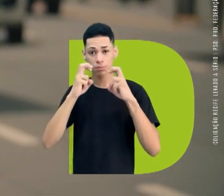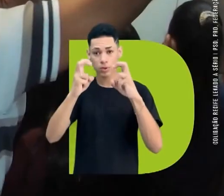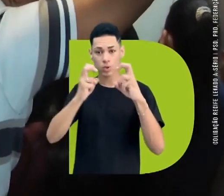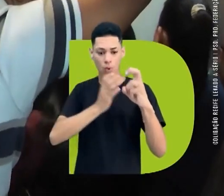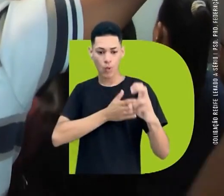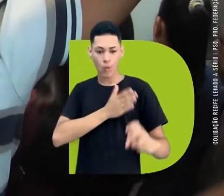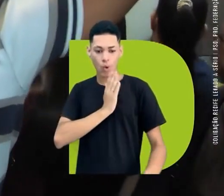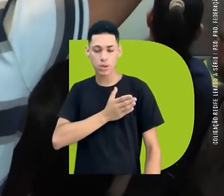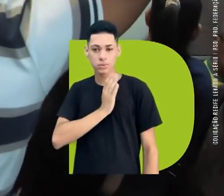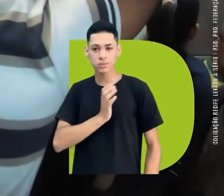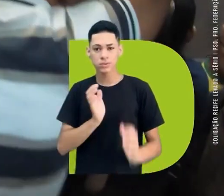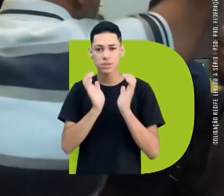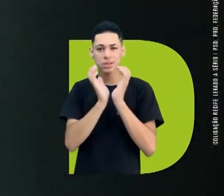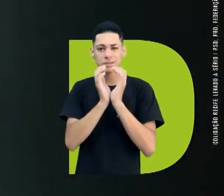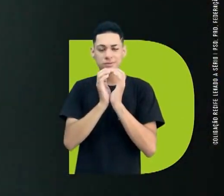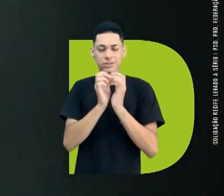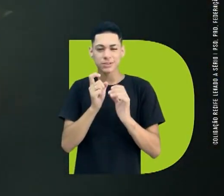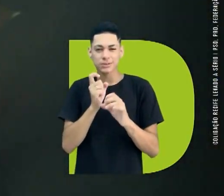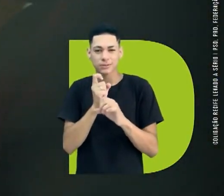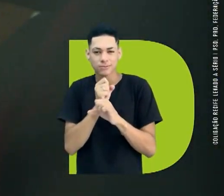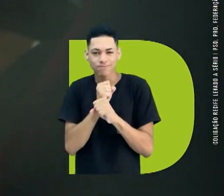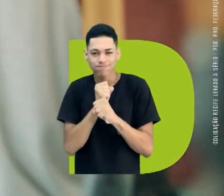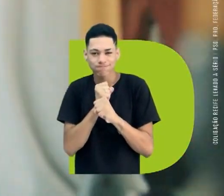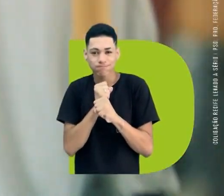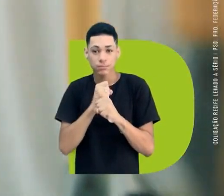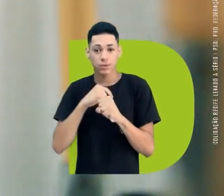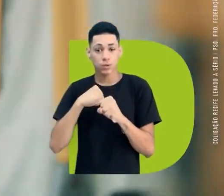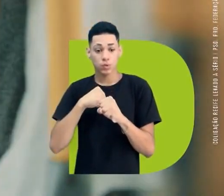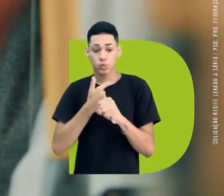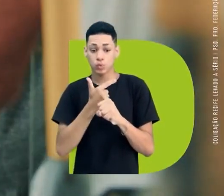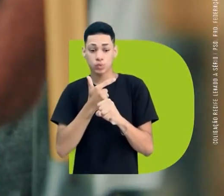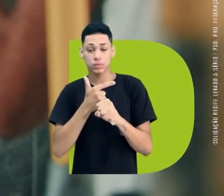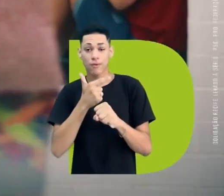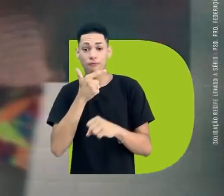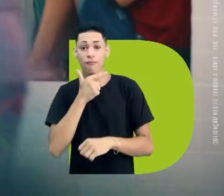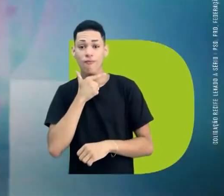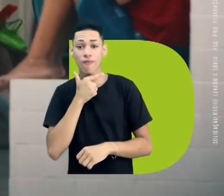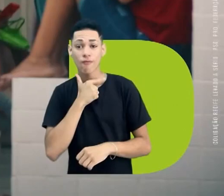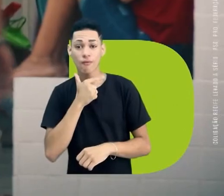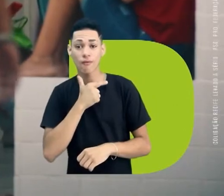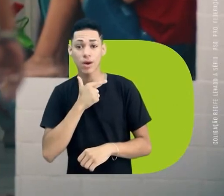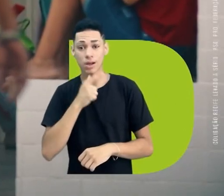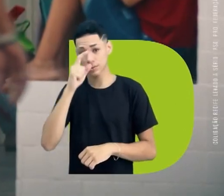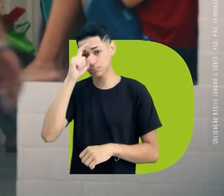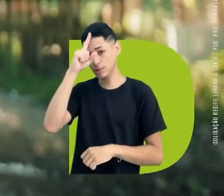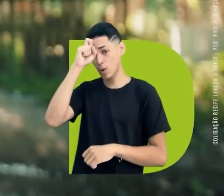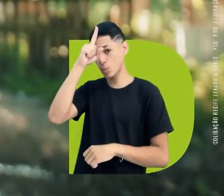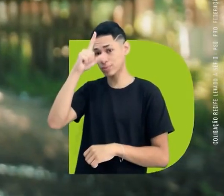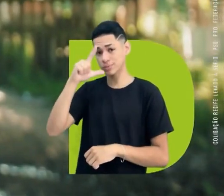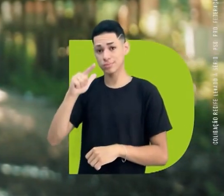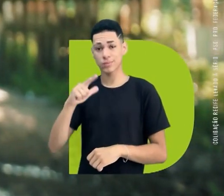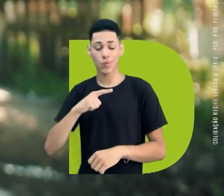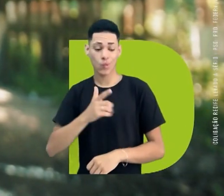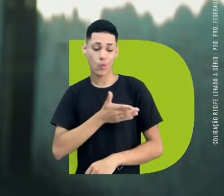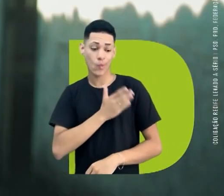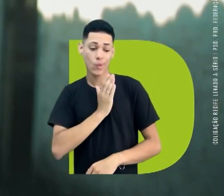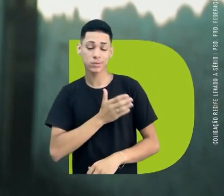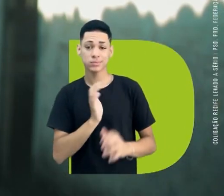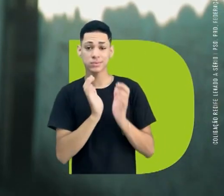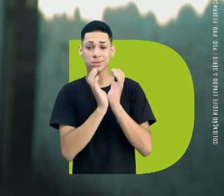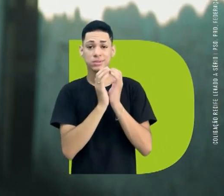ônibus, metrô, o coração do Recife fica apertado. Quando não tem vaga no posto de saúde ou no hospital,